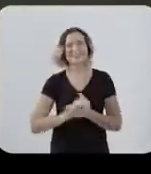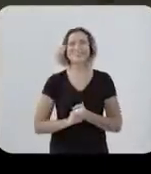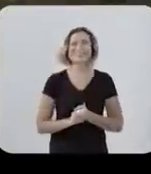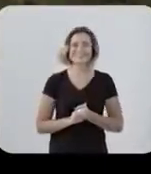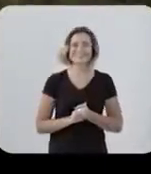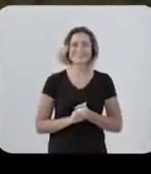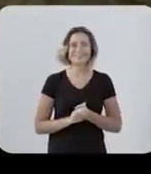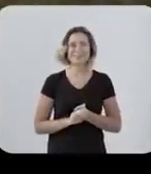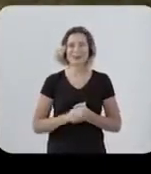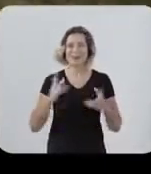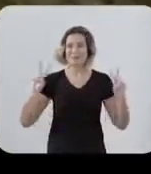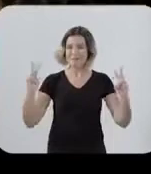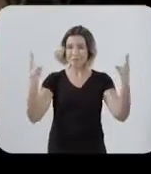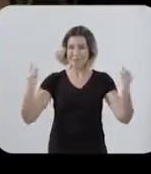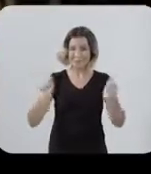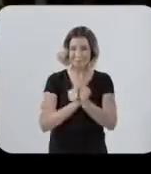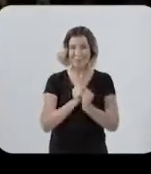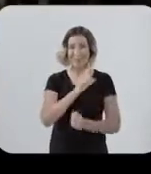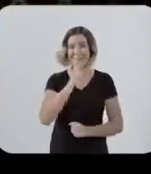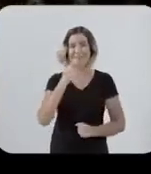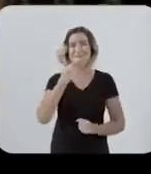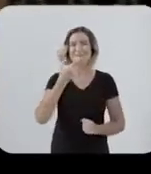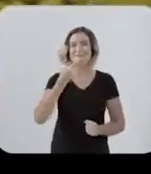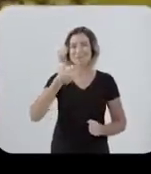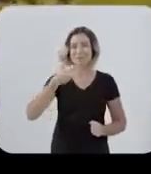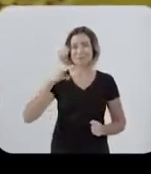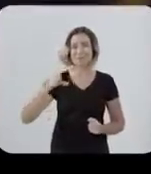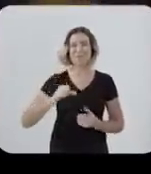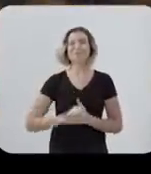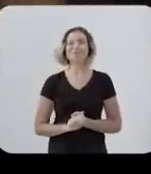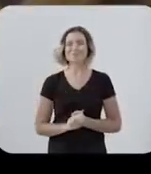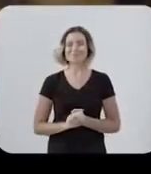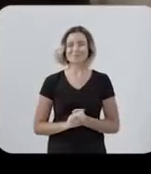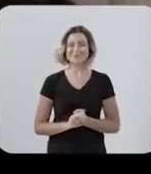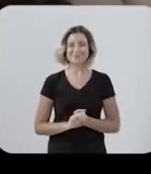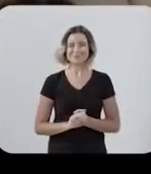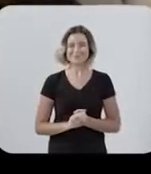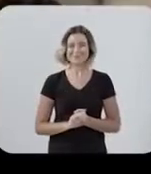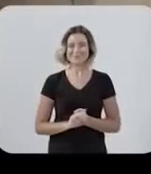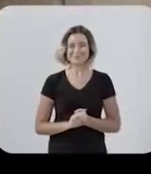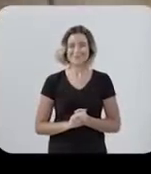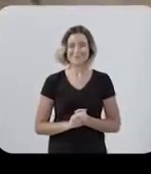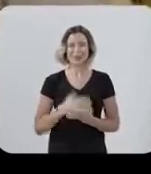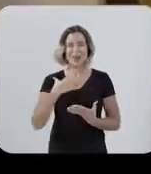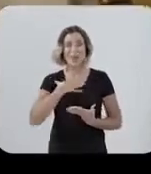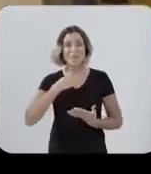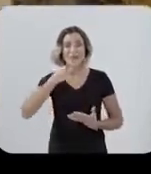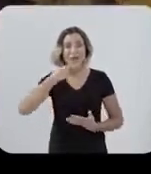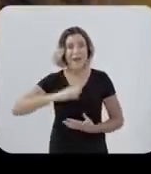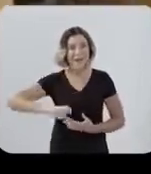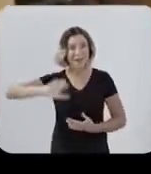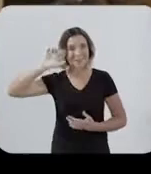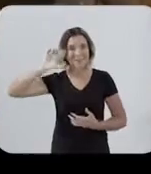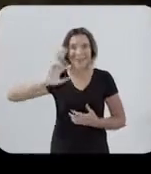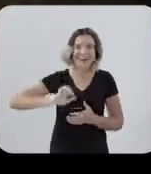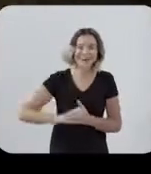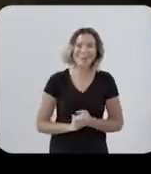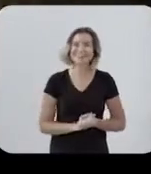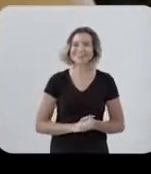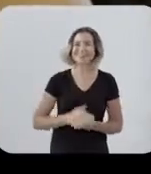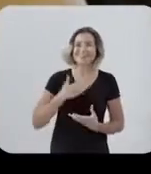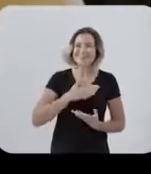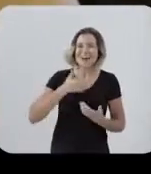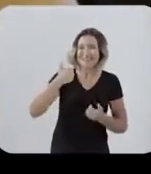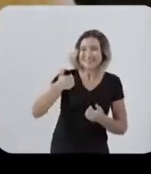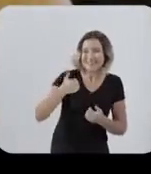Agora é vitória, viu? E a vitrião, né? Vamos junto É o filho de Eduardo Prazer,